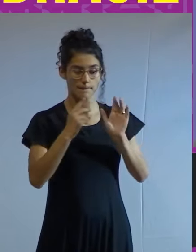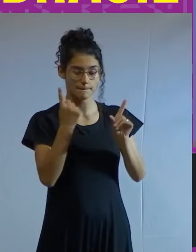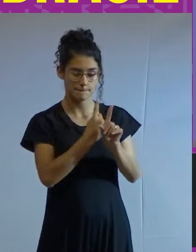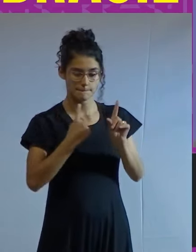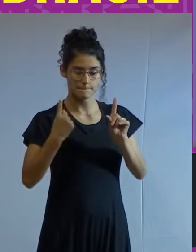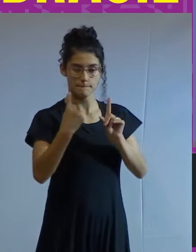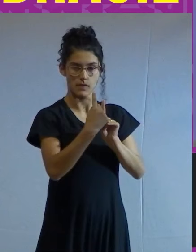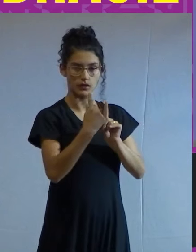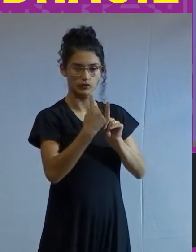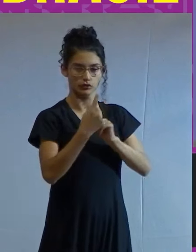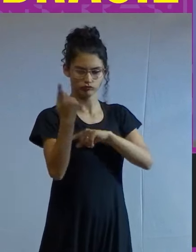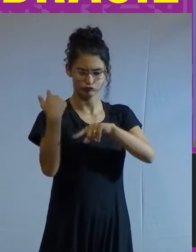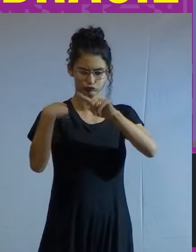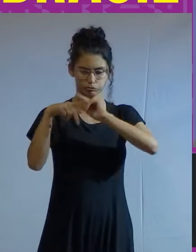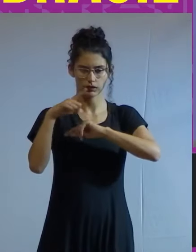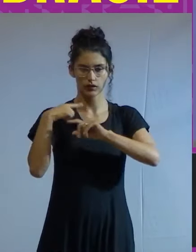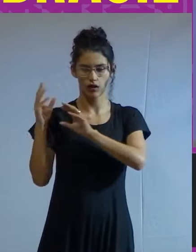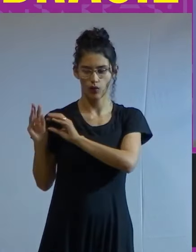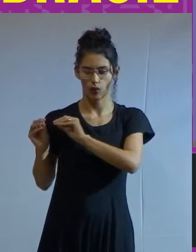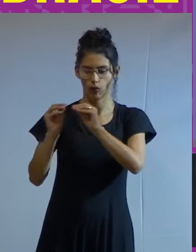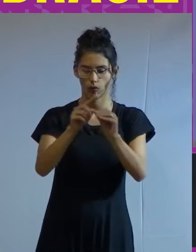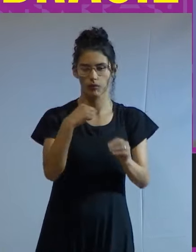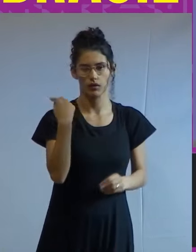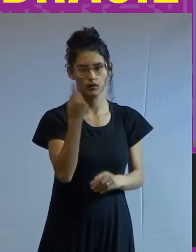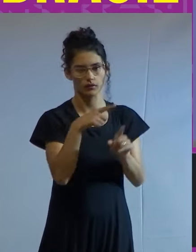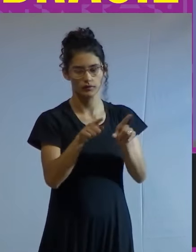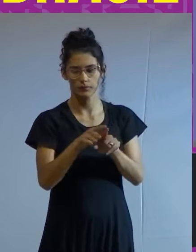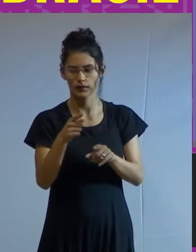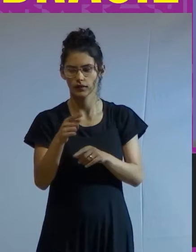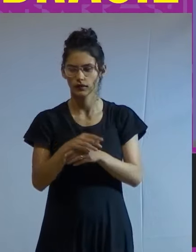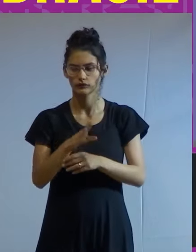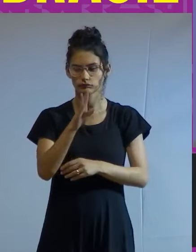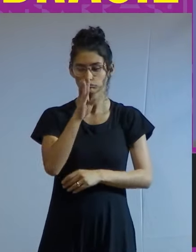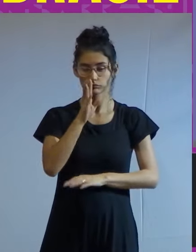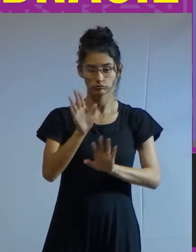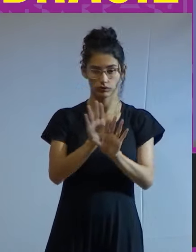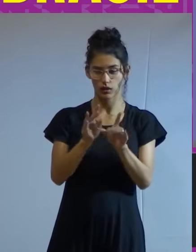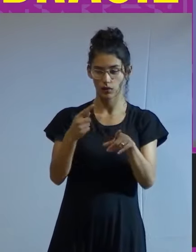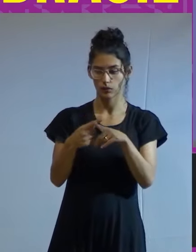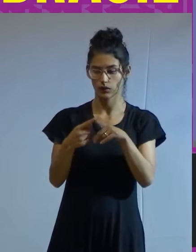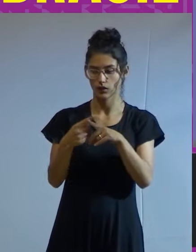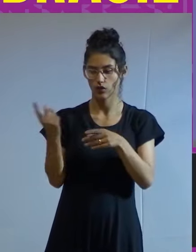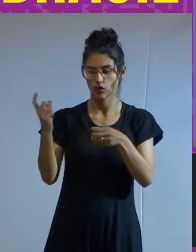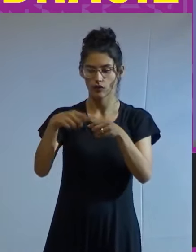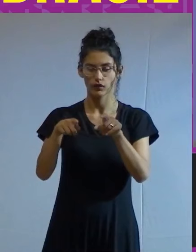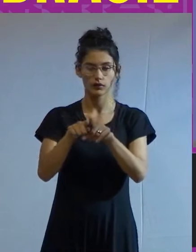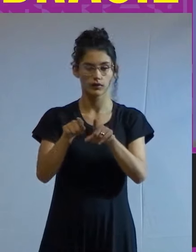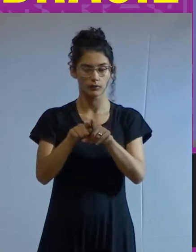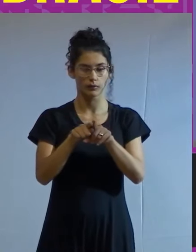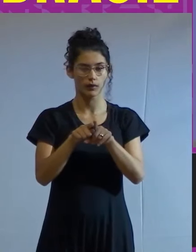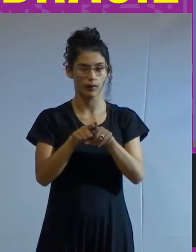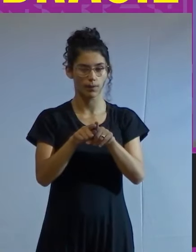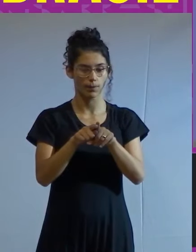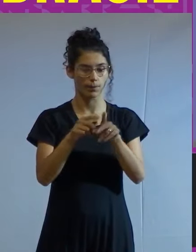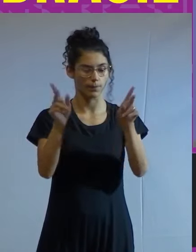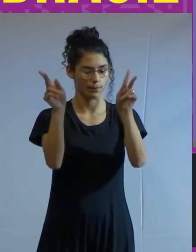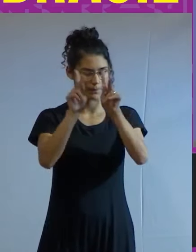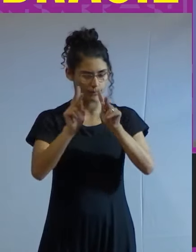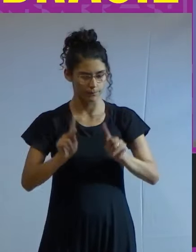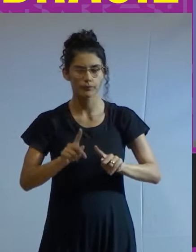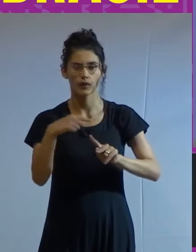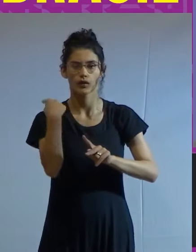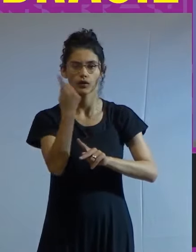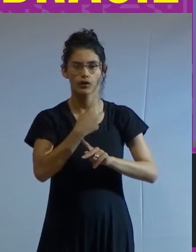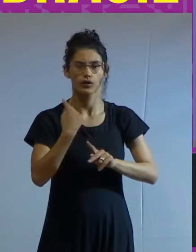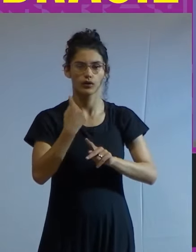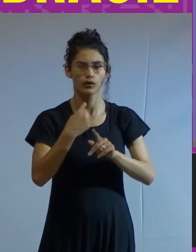dos revolucionários que nos acompanham. Não se amedrontem, porém, os devotos adoradores da benigna paz com